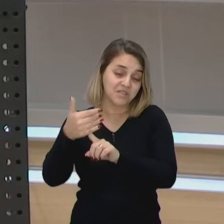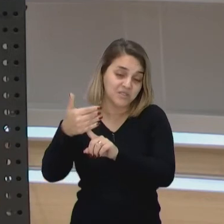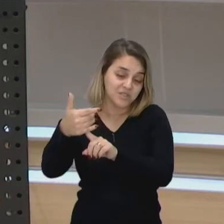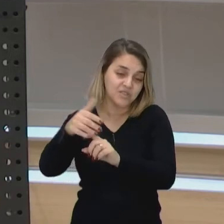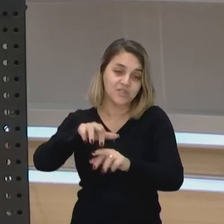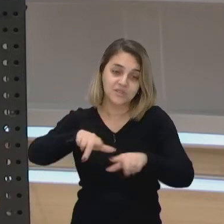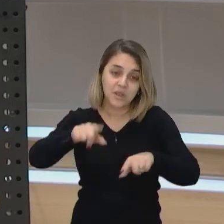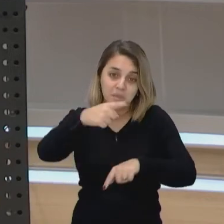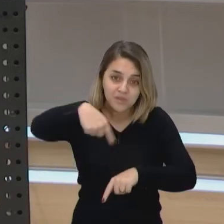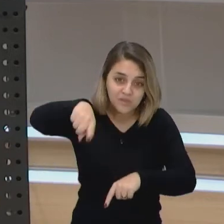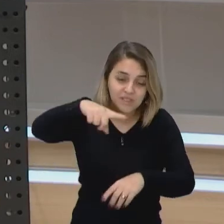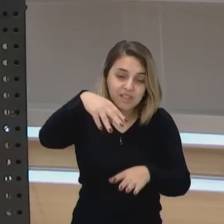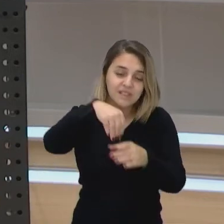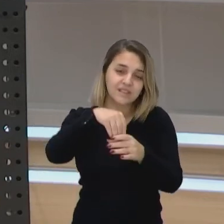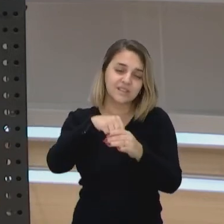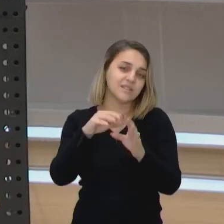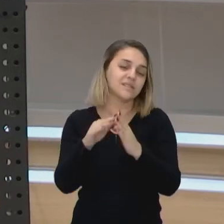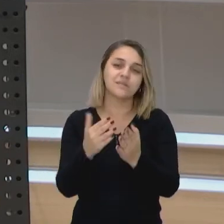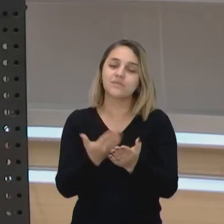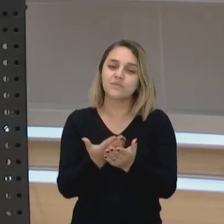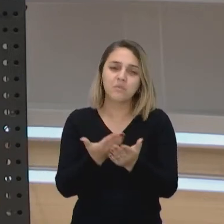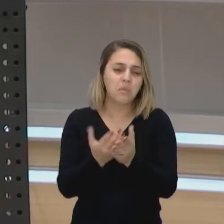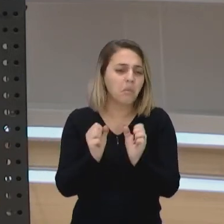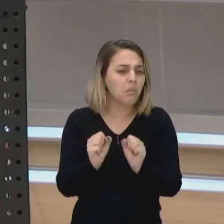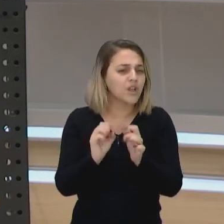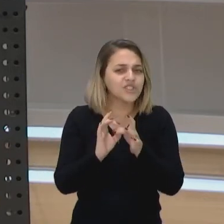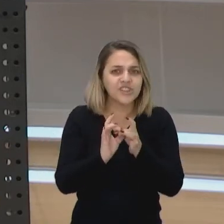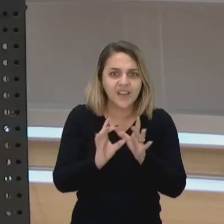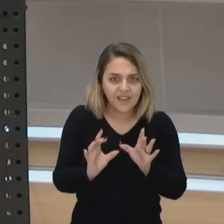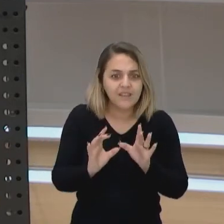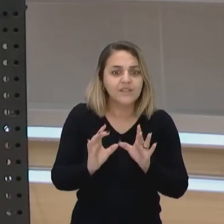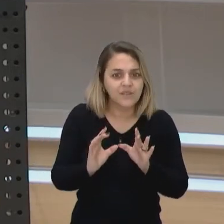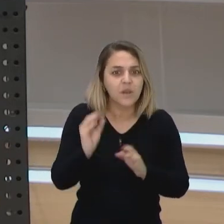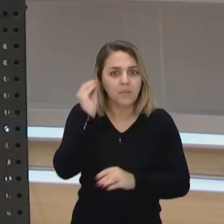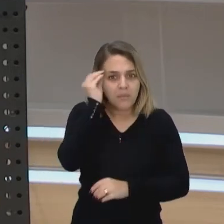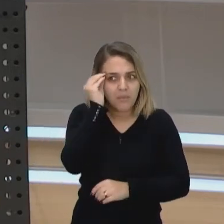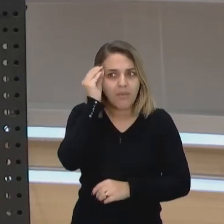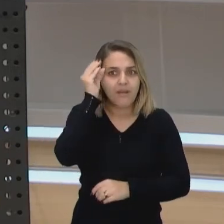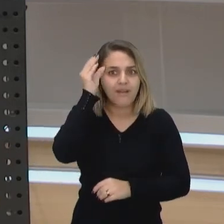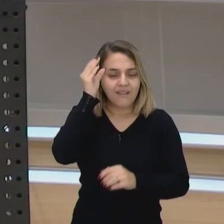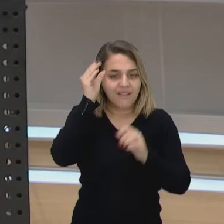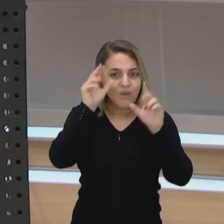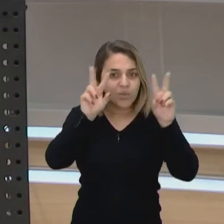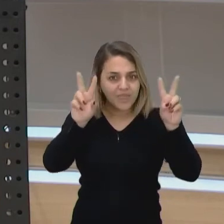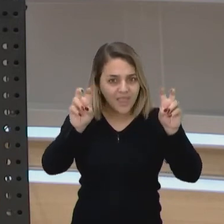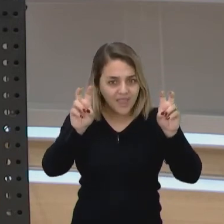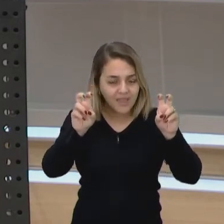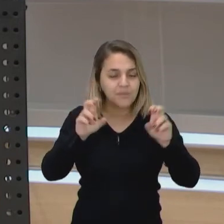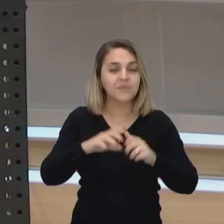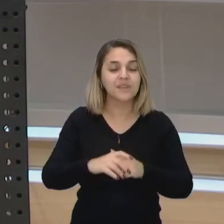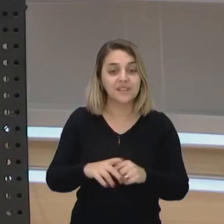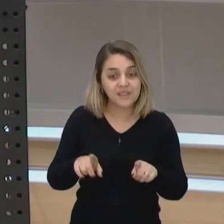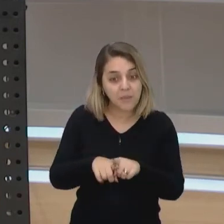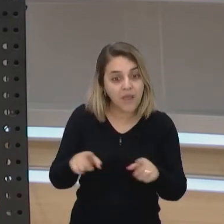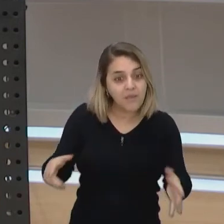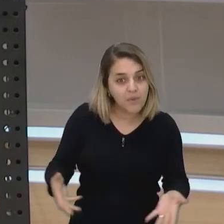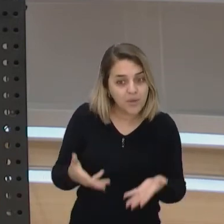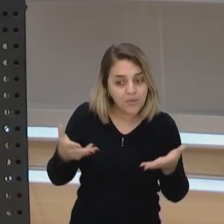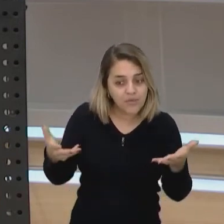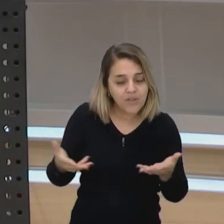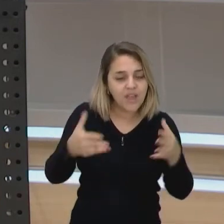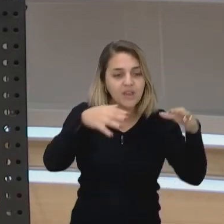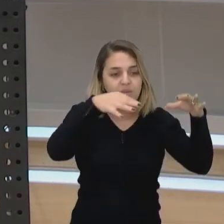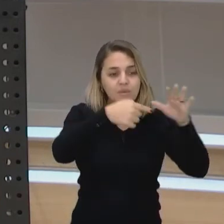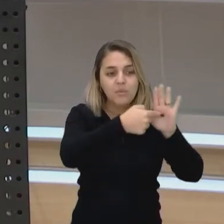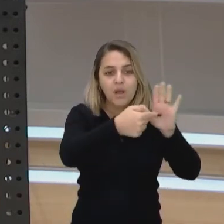escola de vocês podem estar aí ampliando essa temática e logicamente promovendo exposições